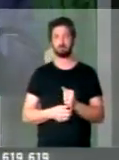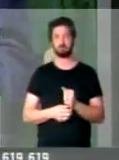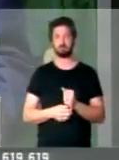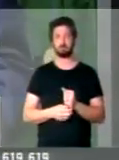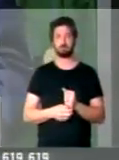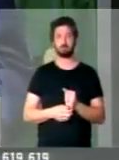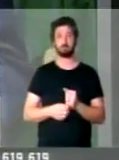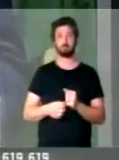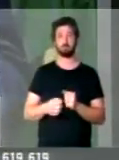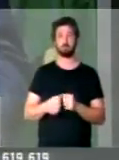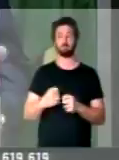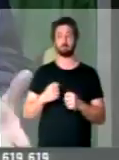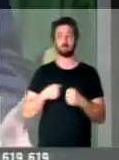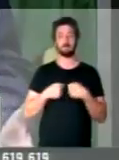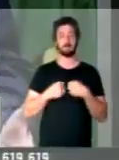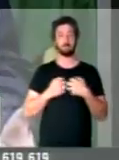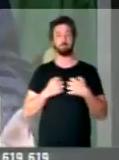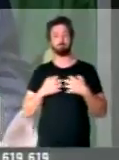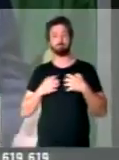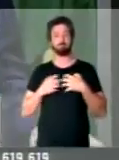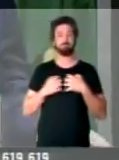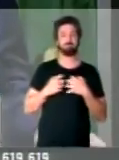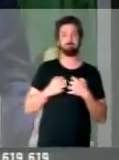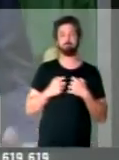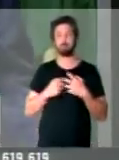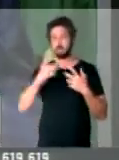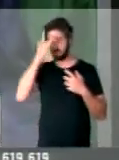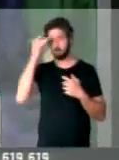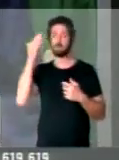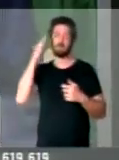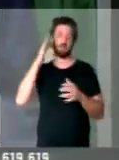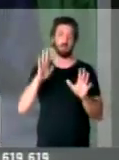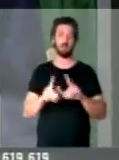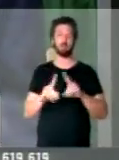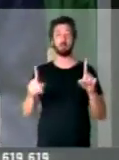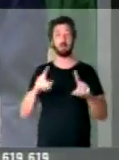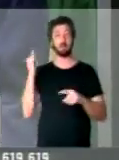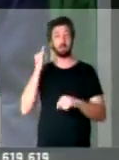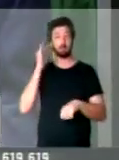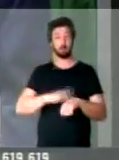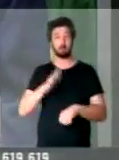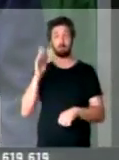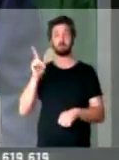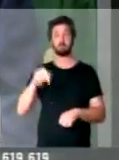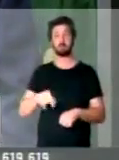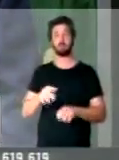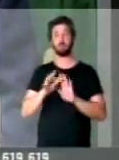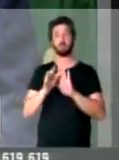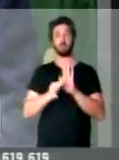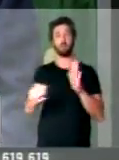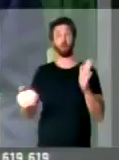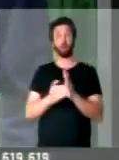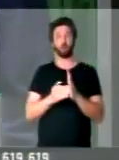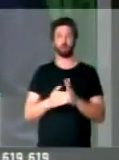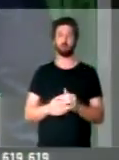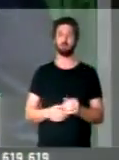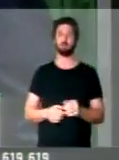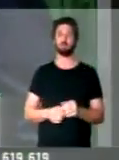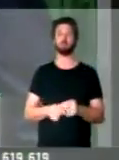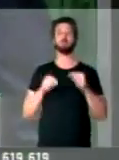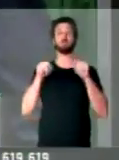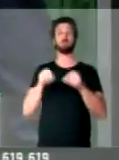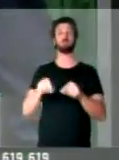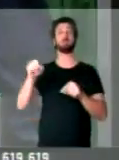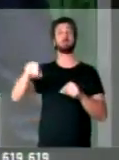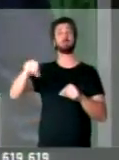Essa sociedade é esperada. Mas o importante é o texto final. Este,